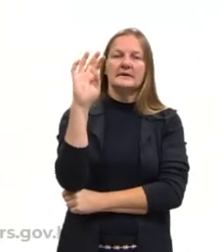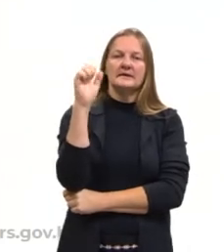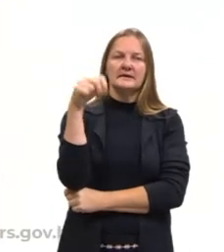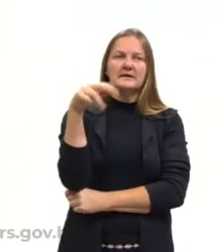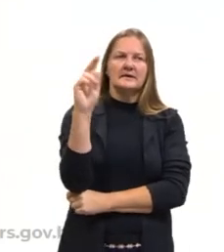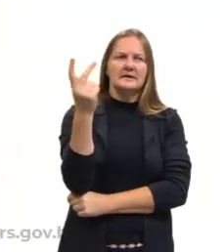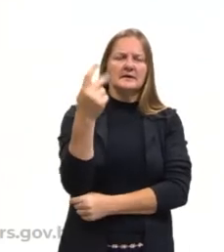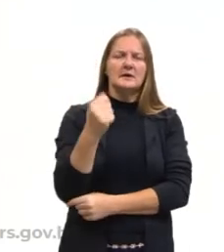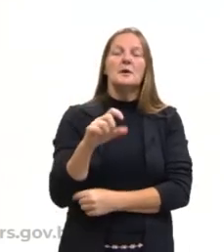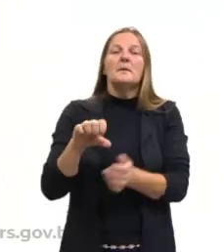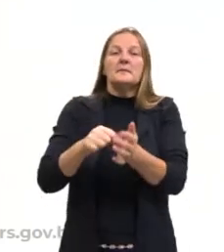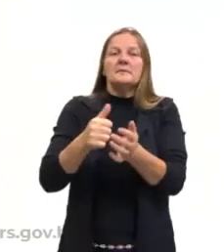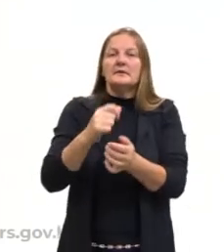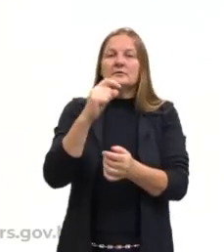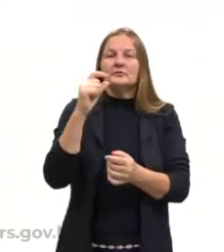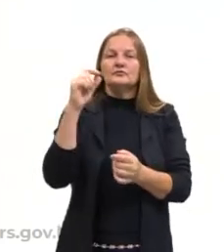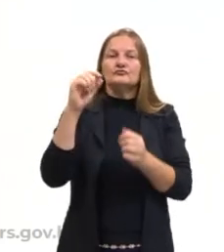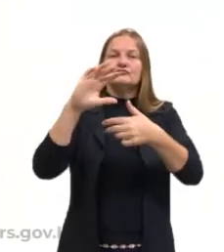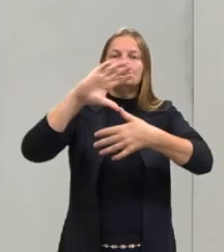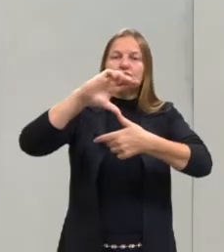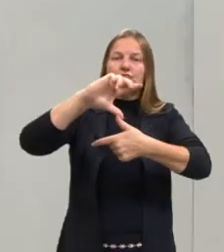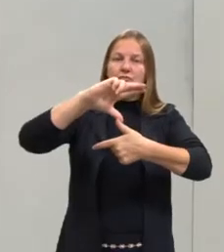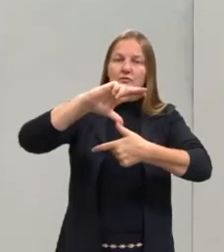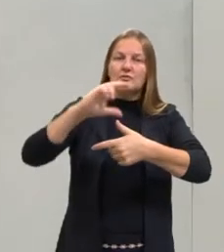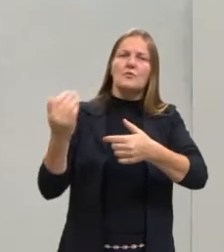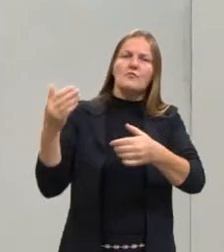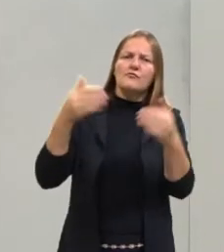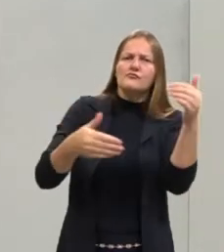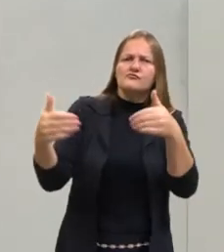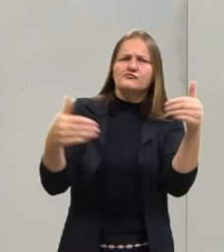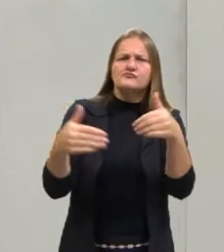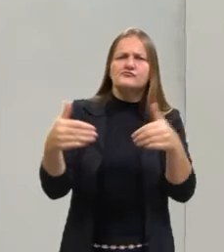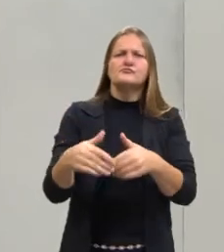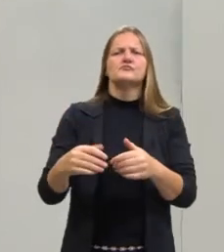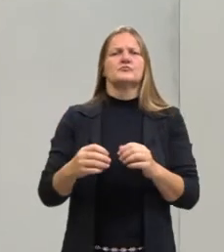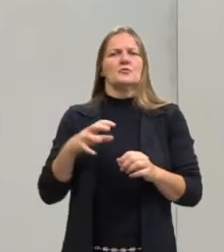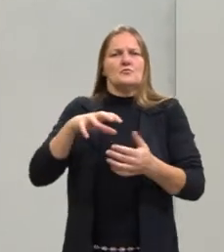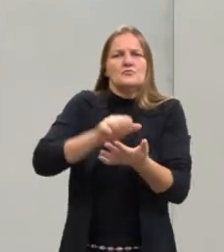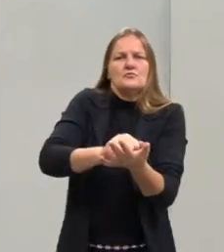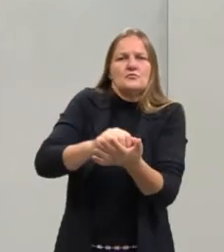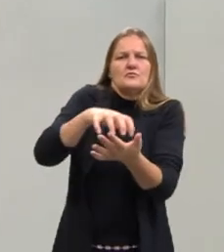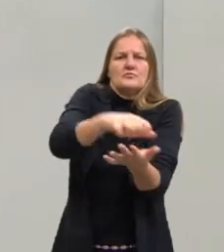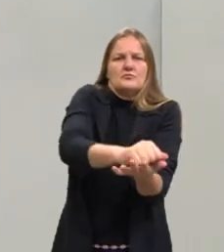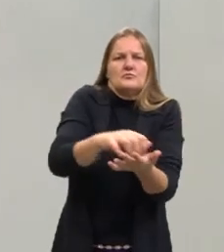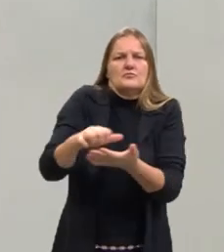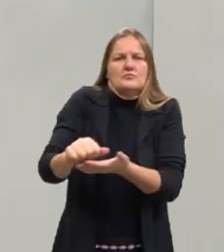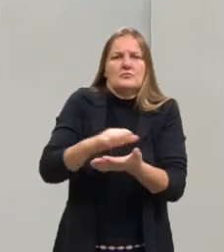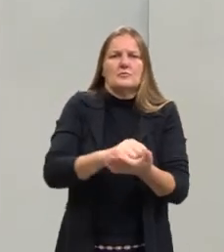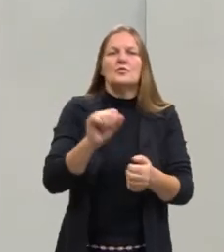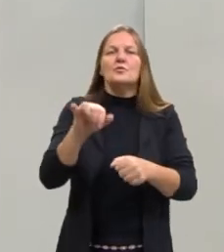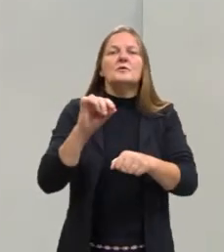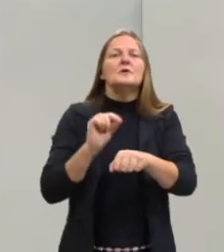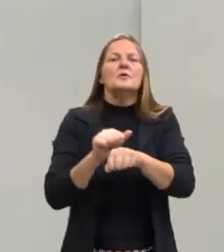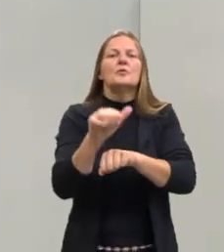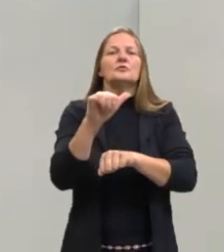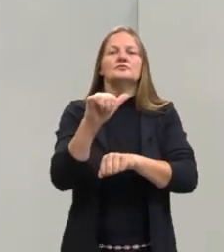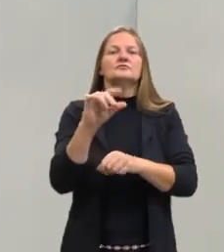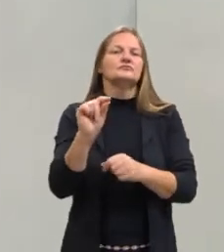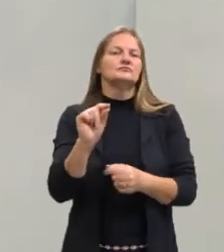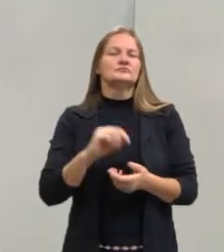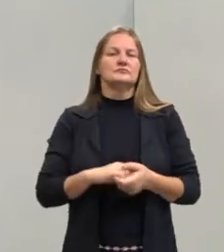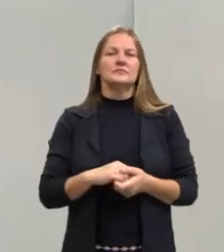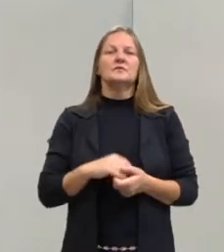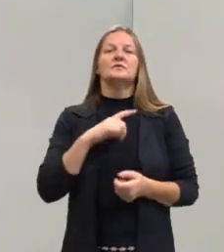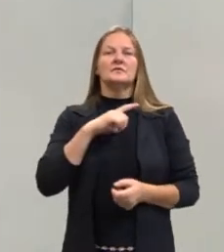os latinos invadiram a Grã-Bretanha e a partir de então, o que aconteceu? A partir de então,